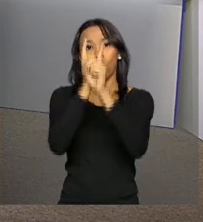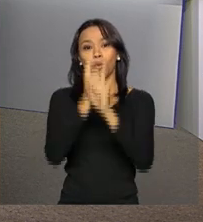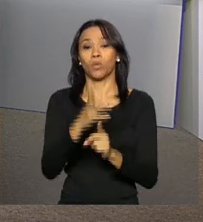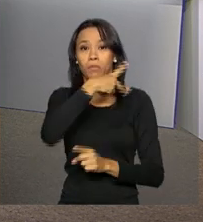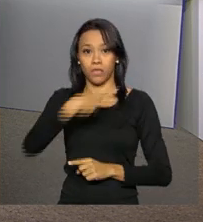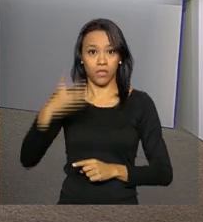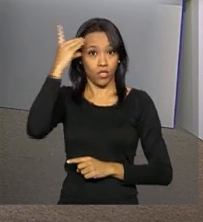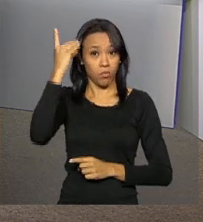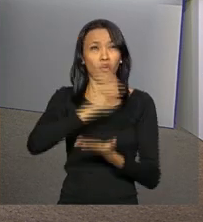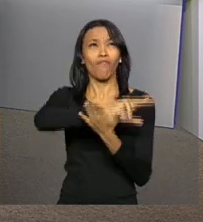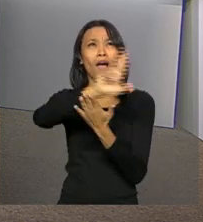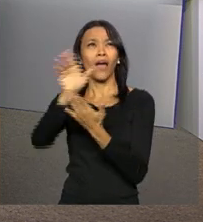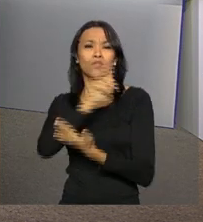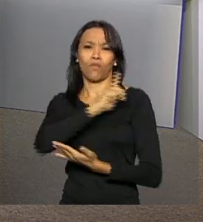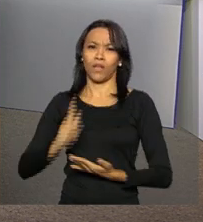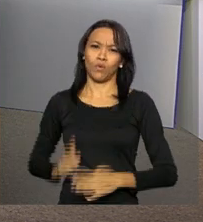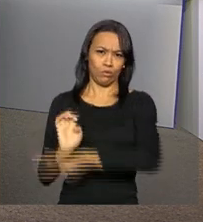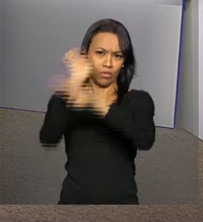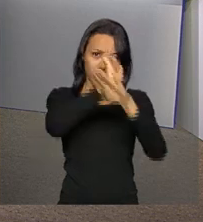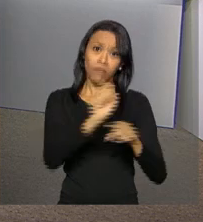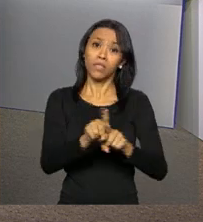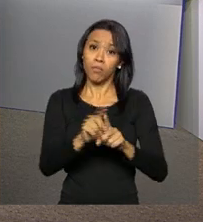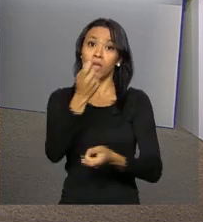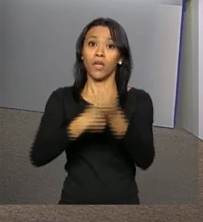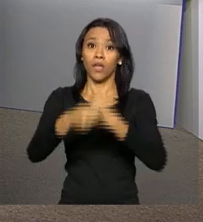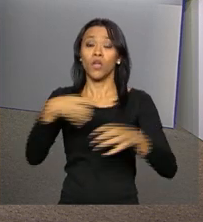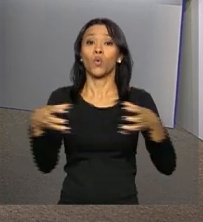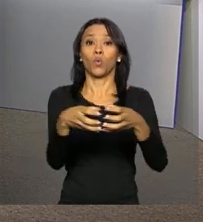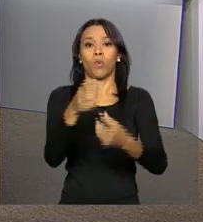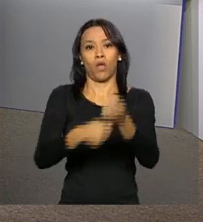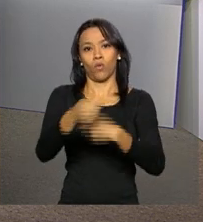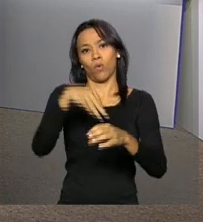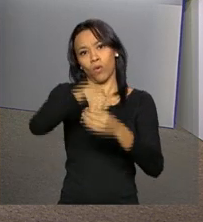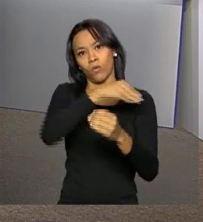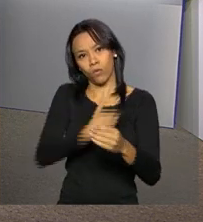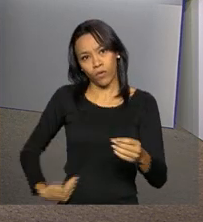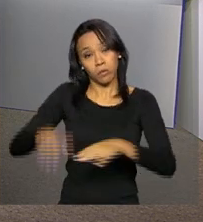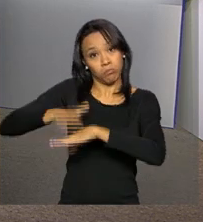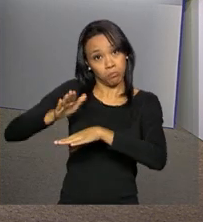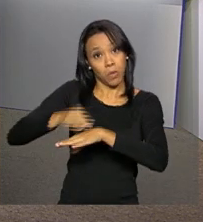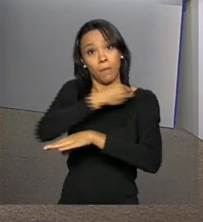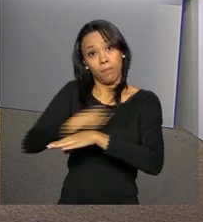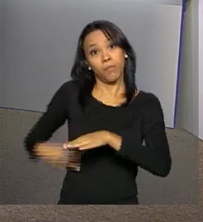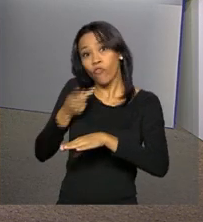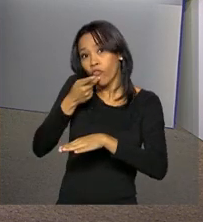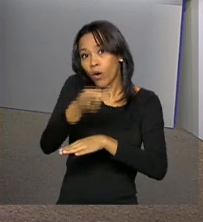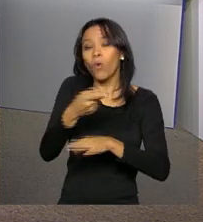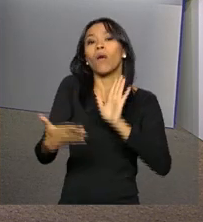presidenta Dilma Rousseff, com governadores e equipe econômica do governo. Segundo o ministro, a proposta prevê uma